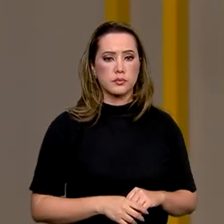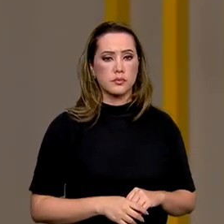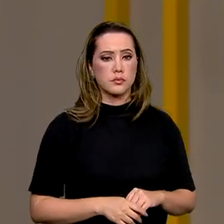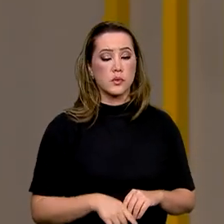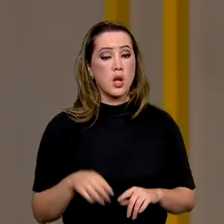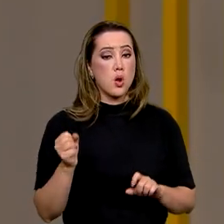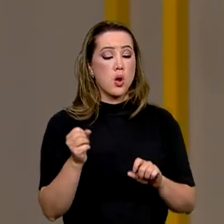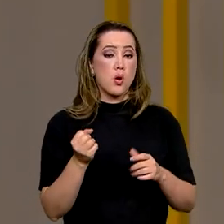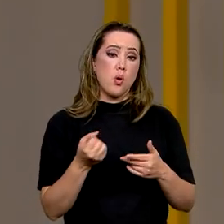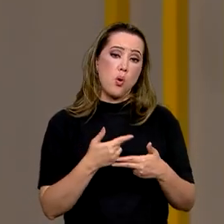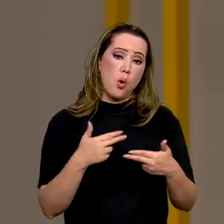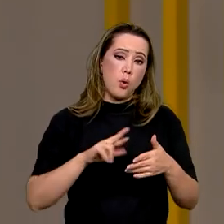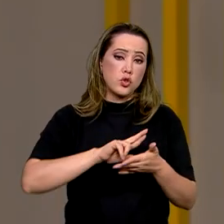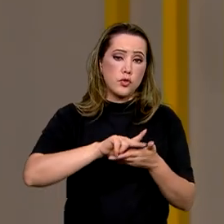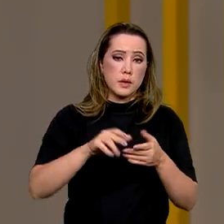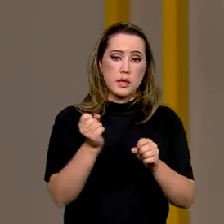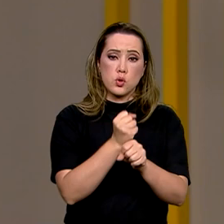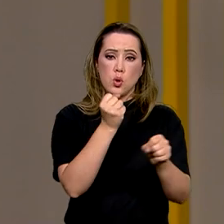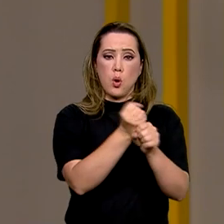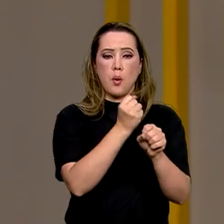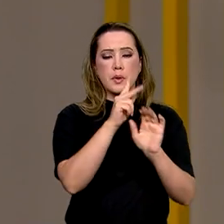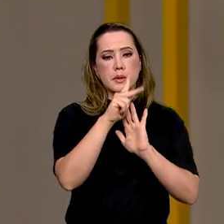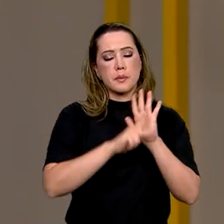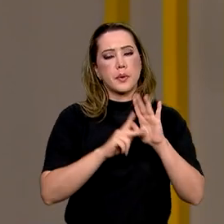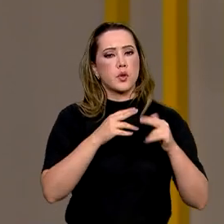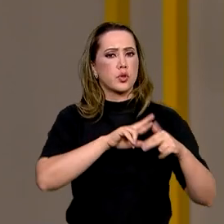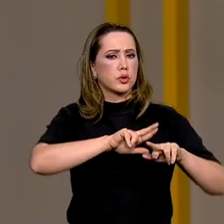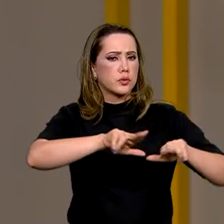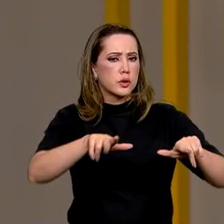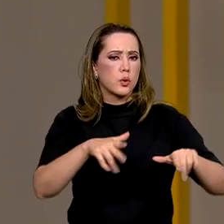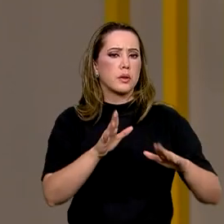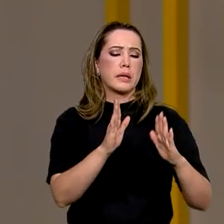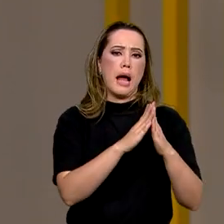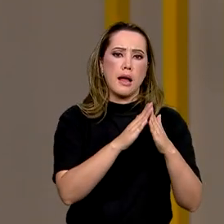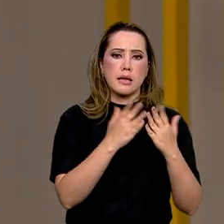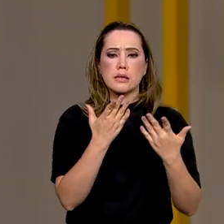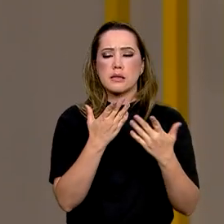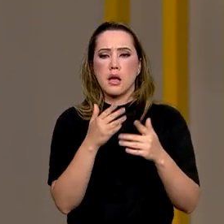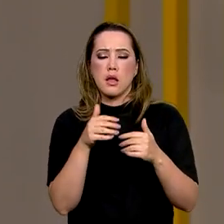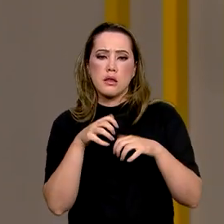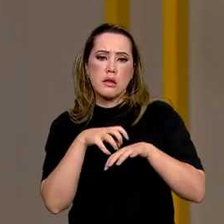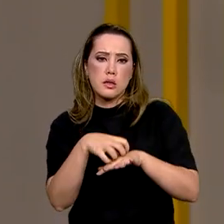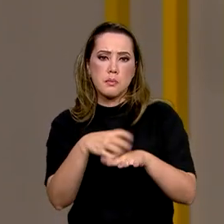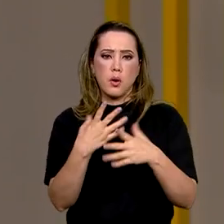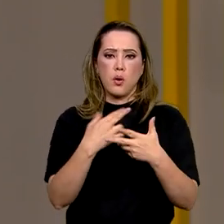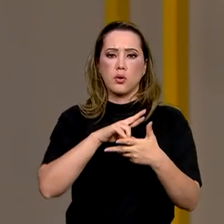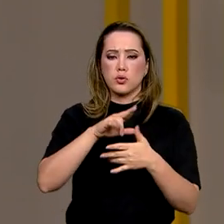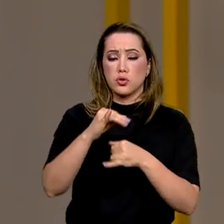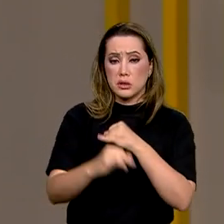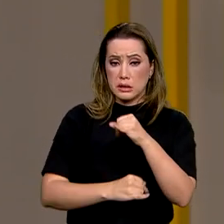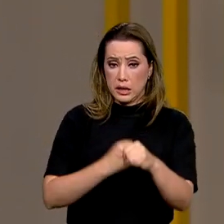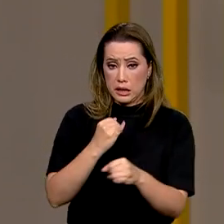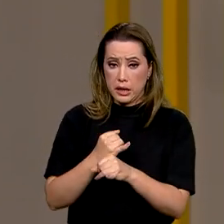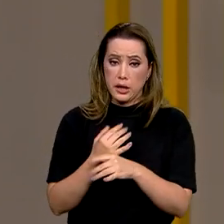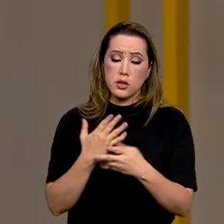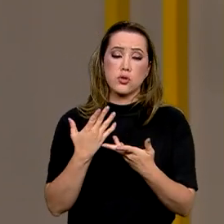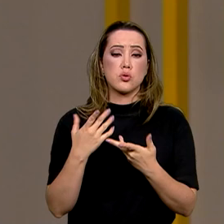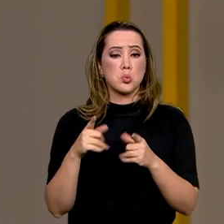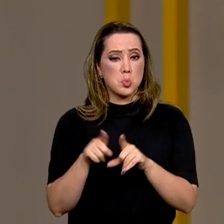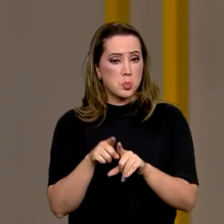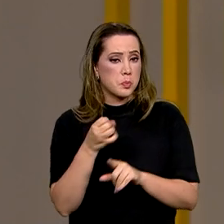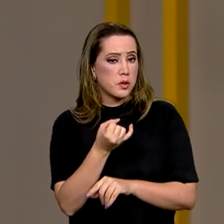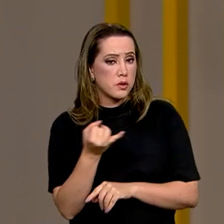obras e projetos em diversas áreas, desde habitação e transportes até expansão de internet de alta velocidade.